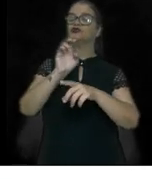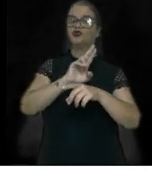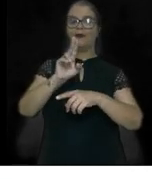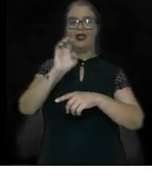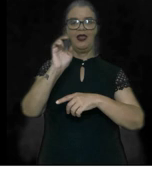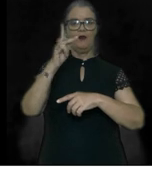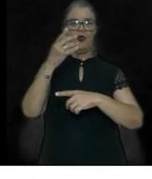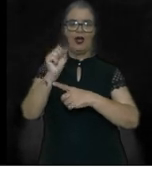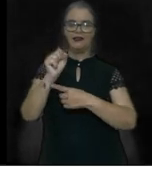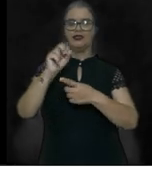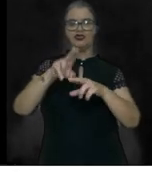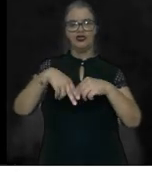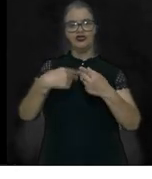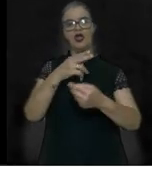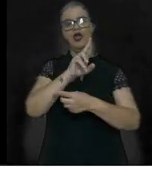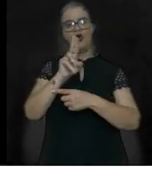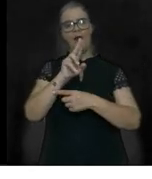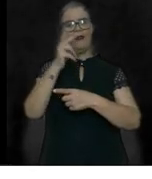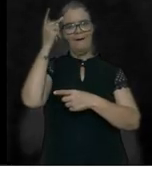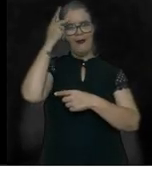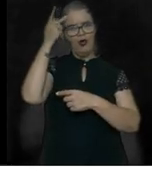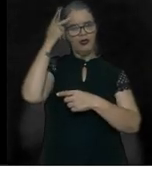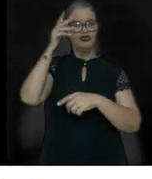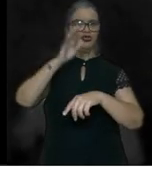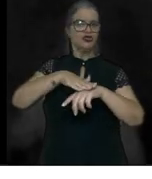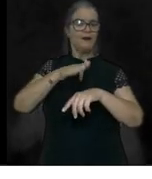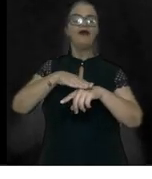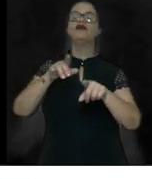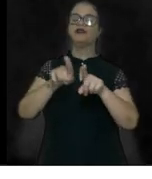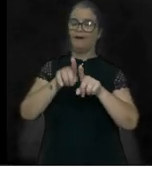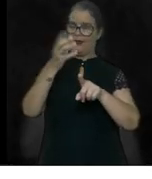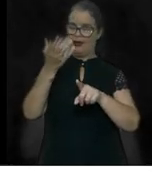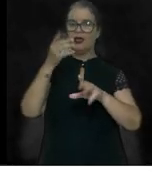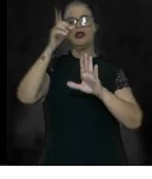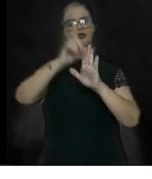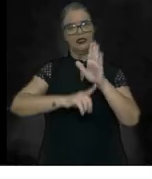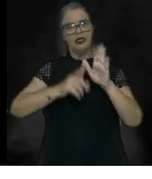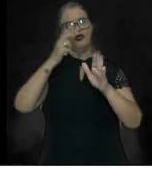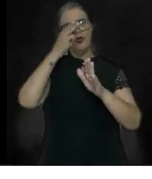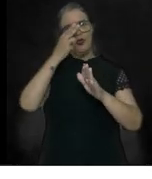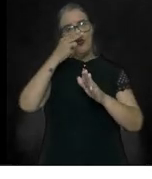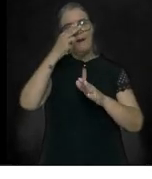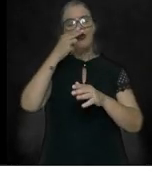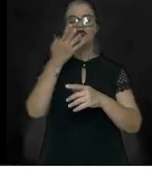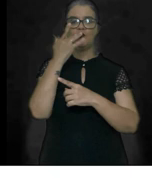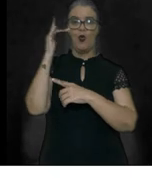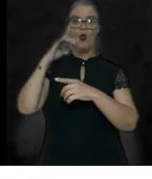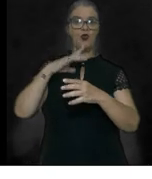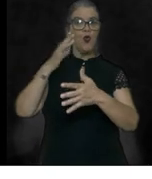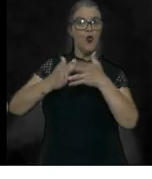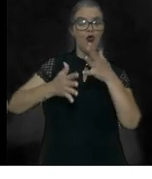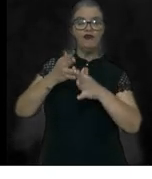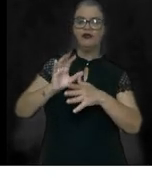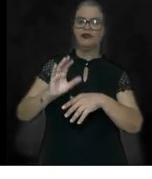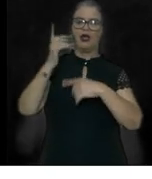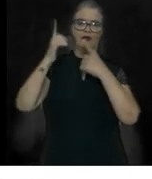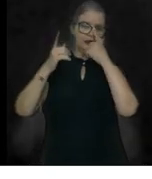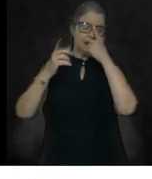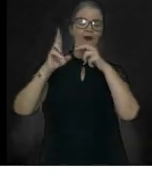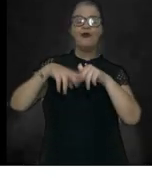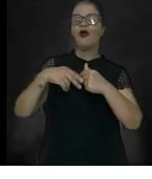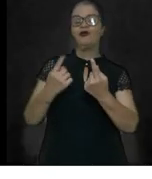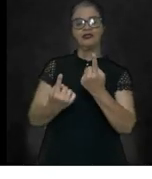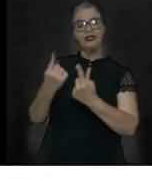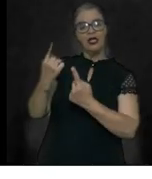paulistas também queriam direito à exploração desse mesmo ouro. O conflito ocorreu pela disputa de